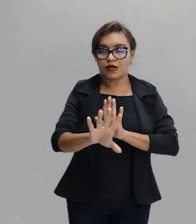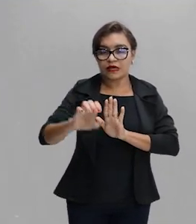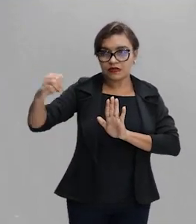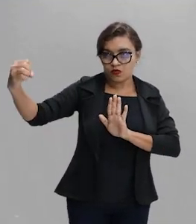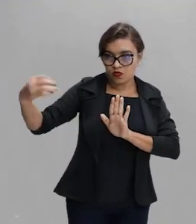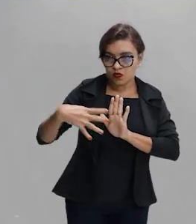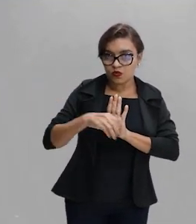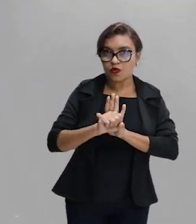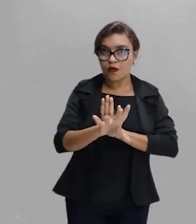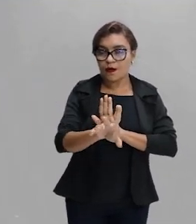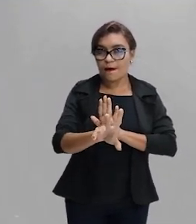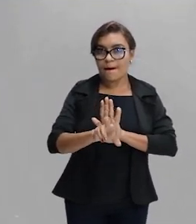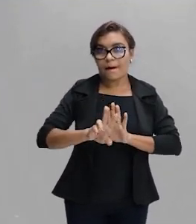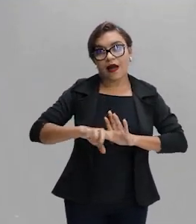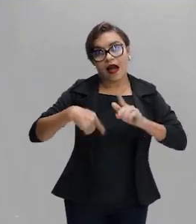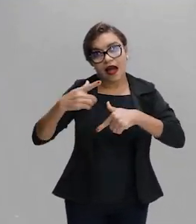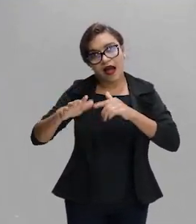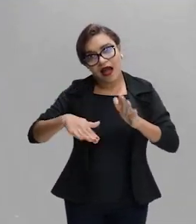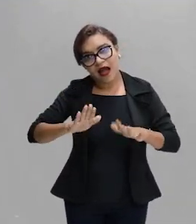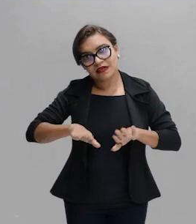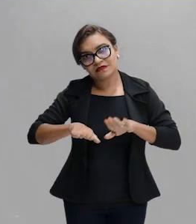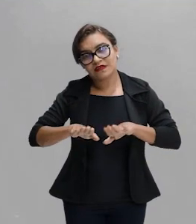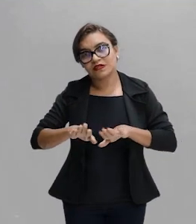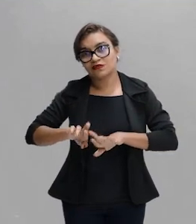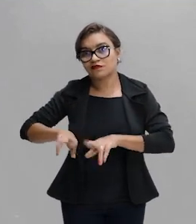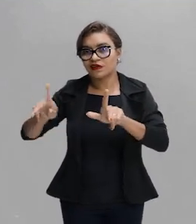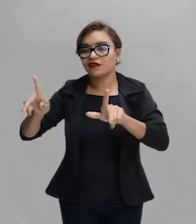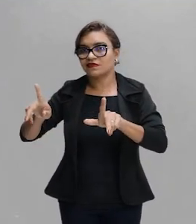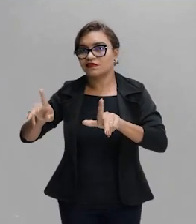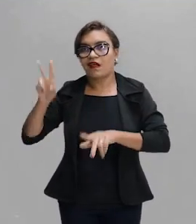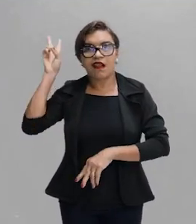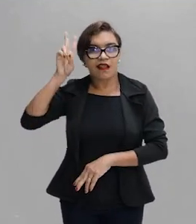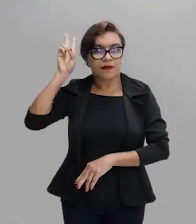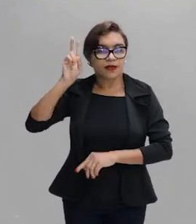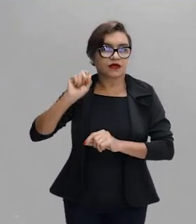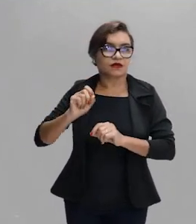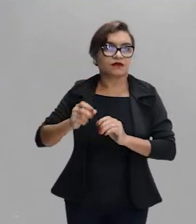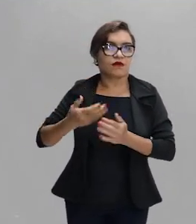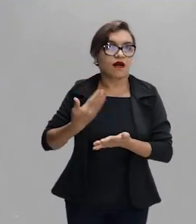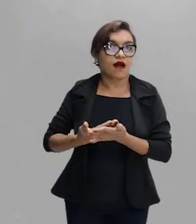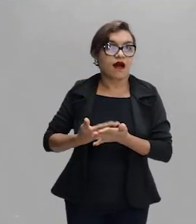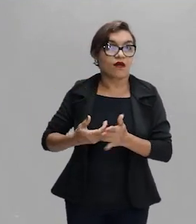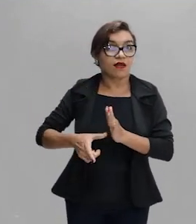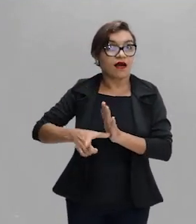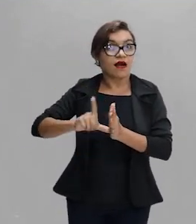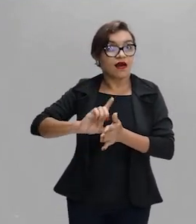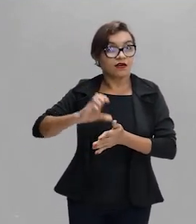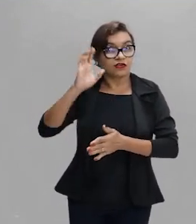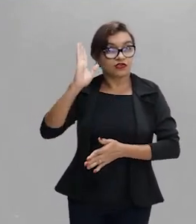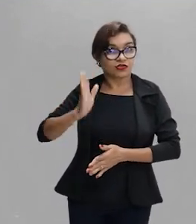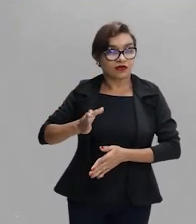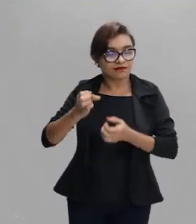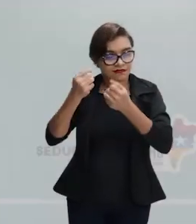Certo? Então, estou relembrando aquilo que já foi dito em aulas anteriores. Bom.